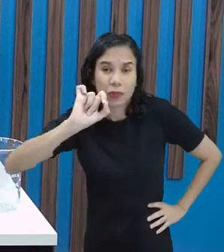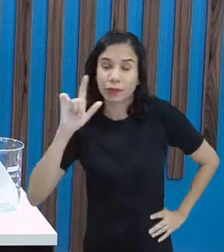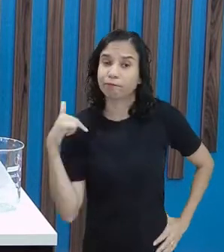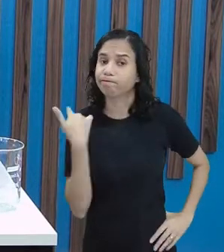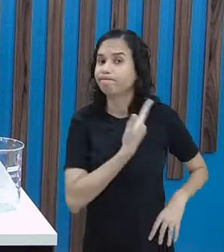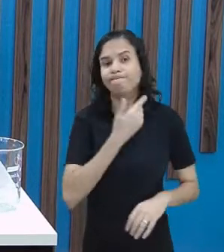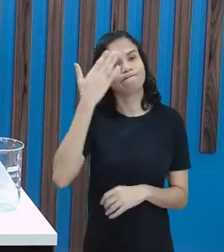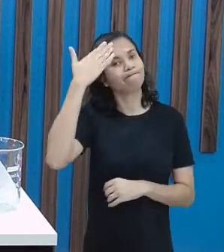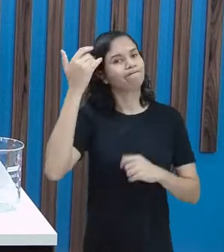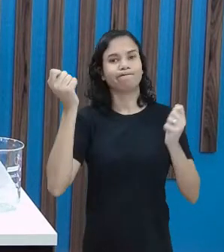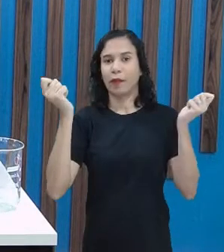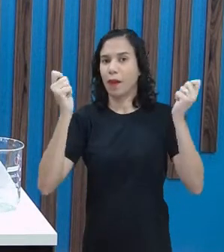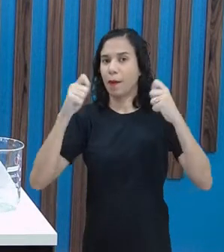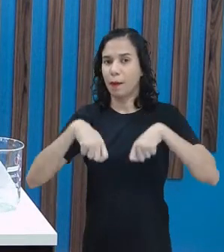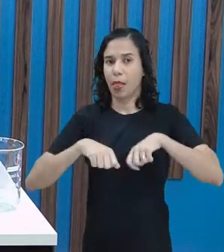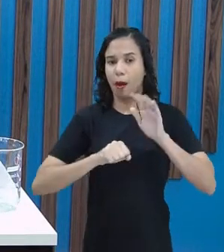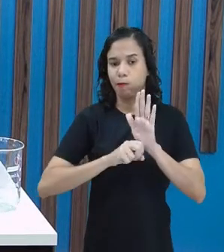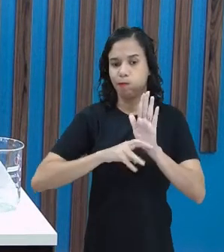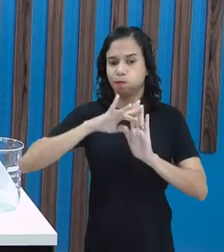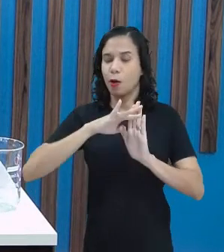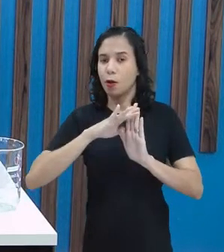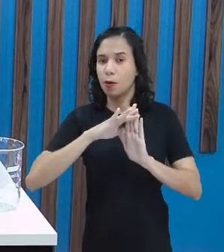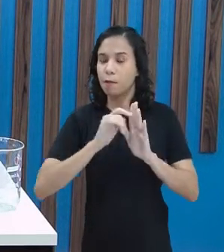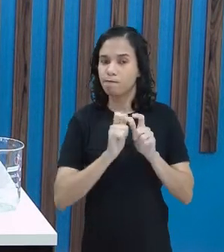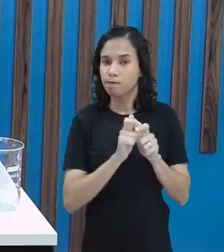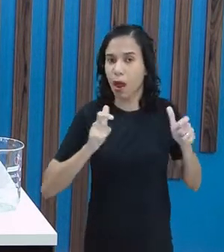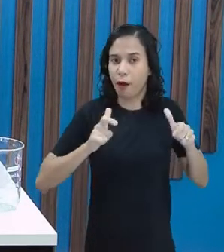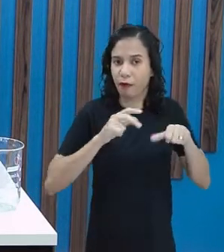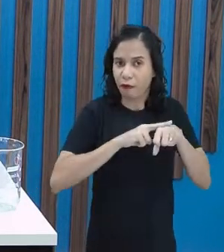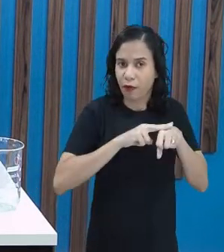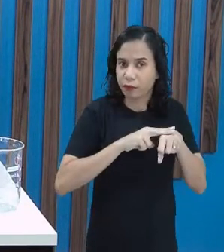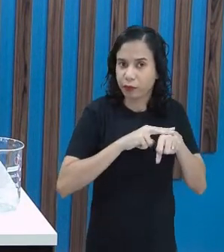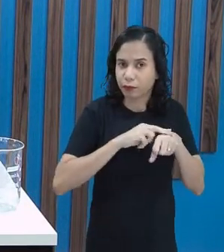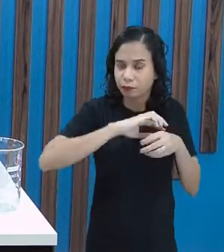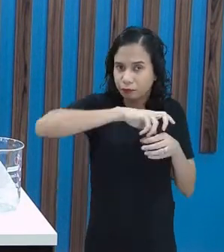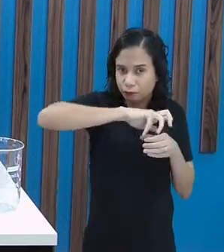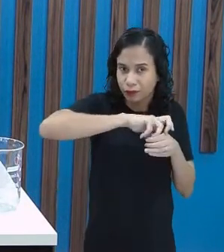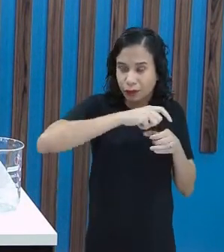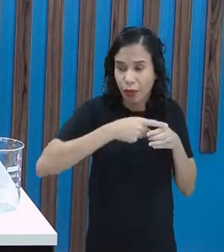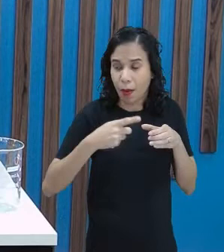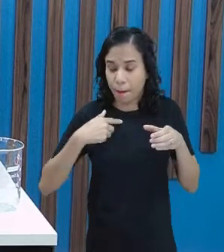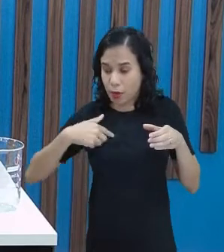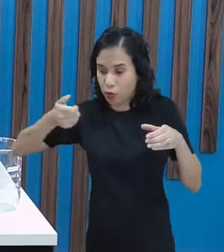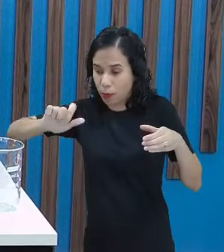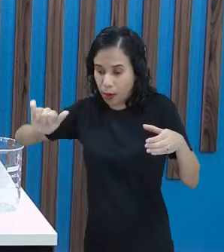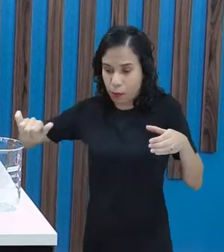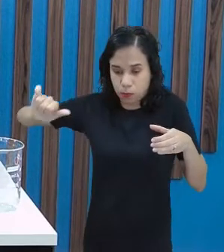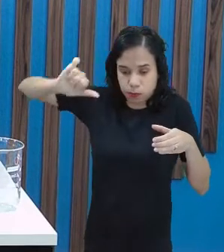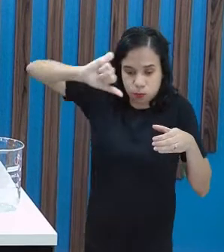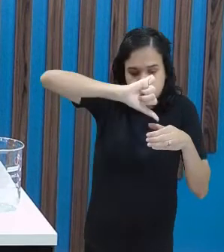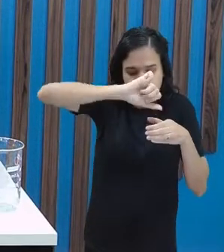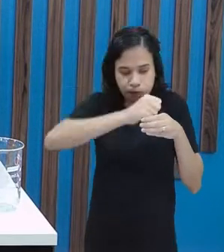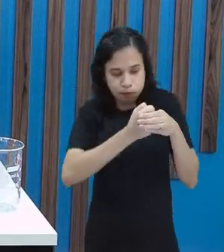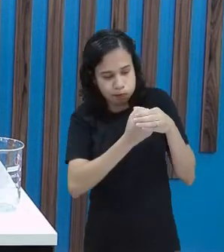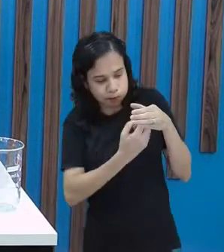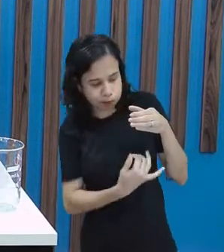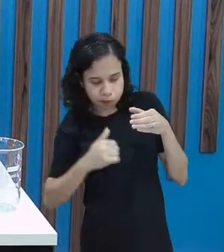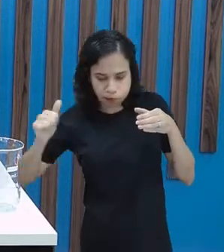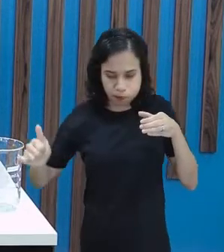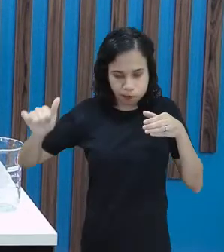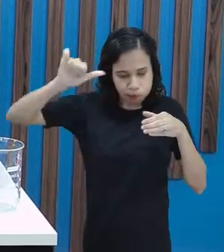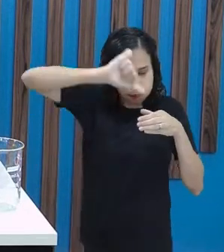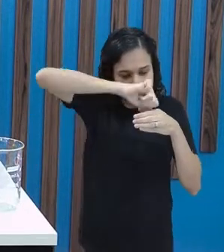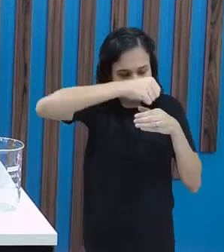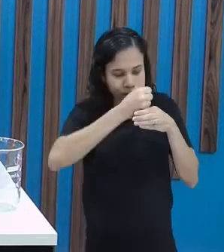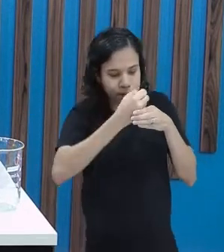não sabe a capacidade da garrafa maior, mas quando eu colocar o líquido que tem nessas garrafinhas, a gente